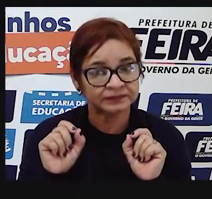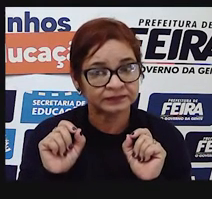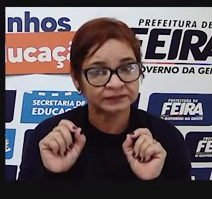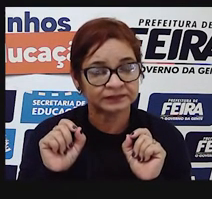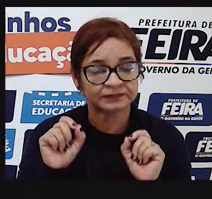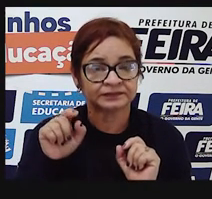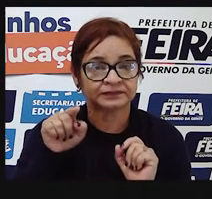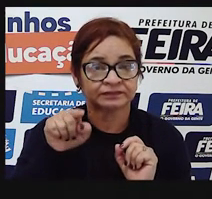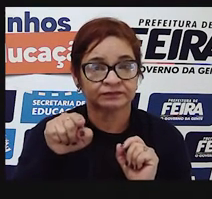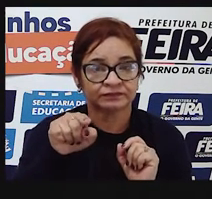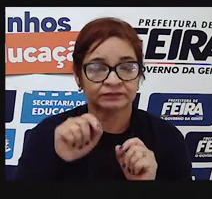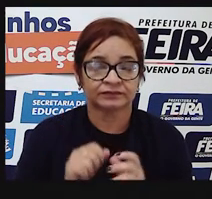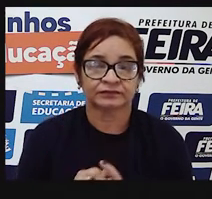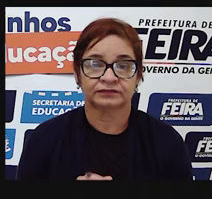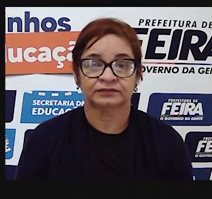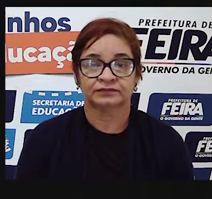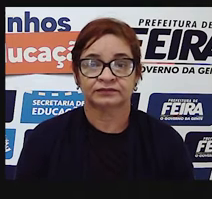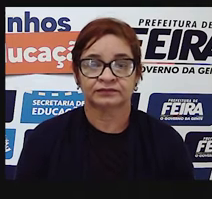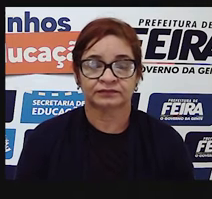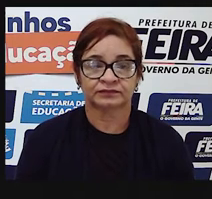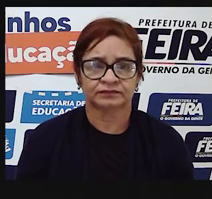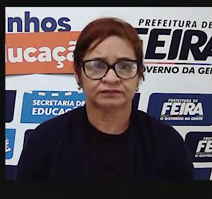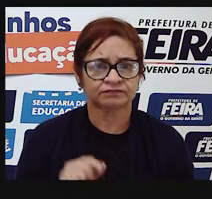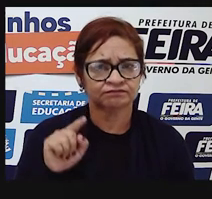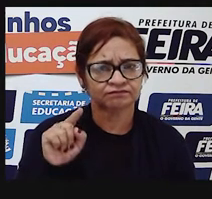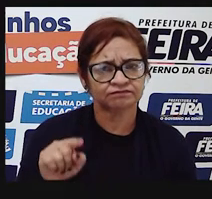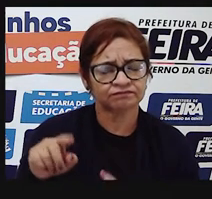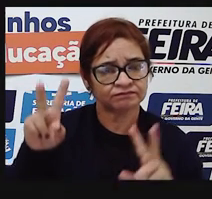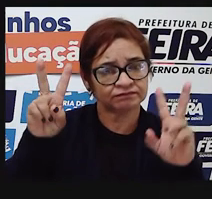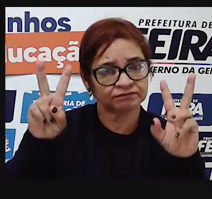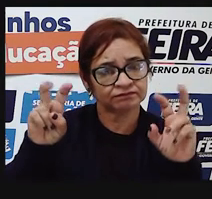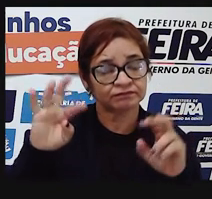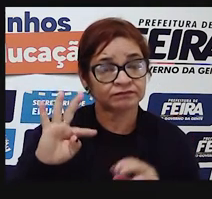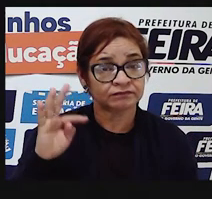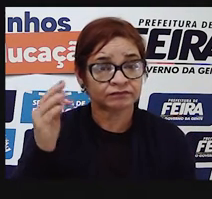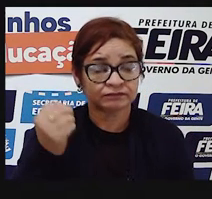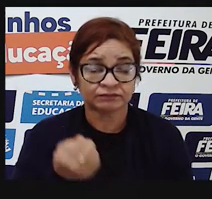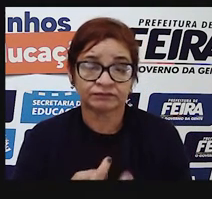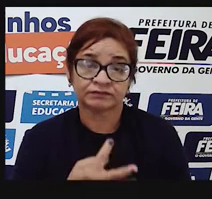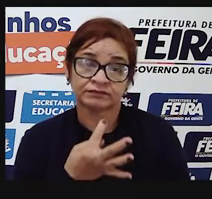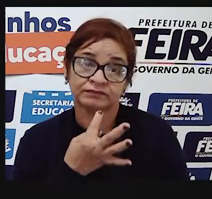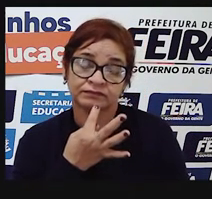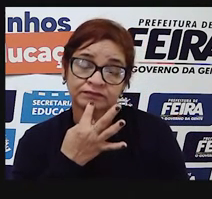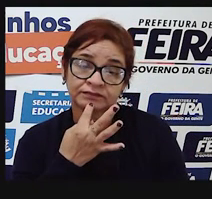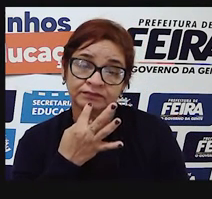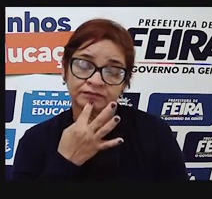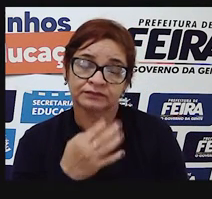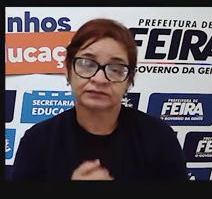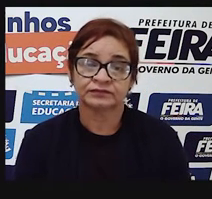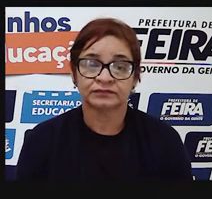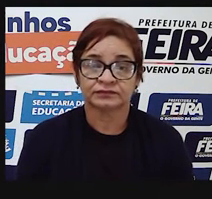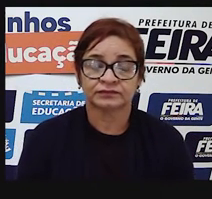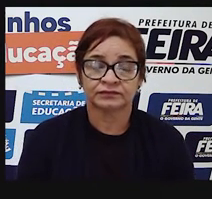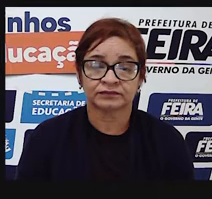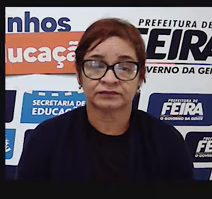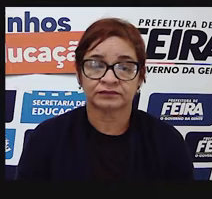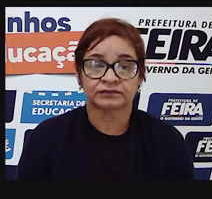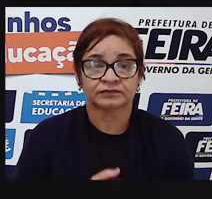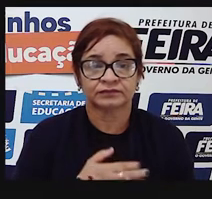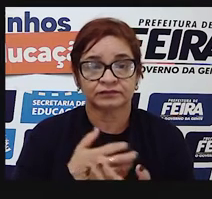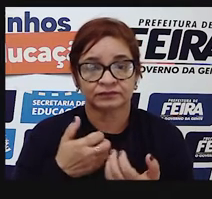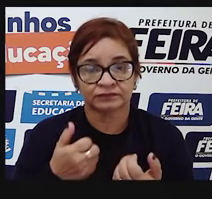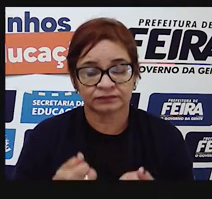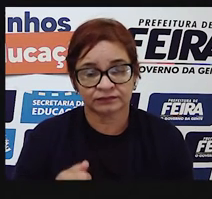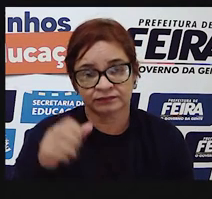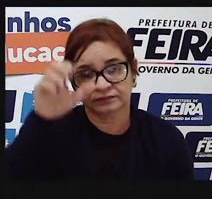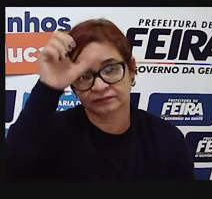pontuação. Pontuação é um assunto que todos nós conhecemos a partir do momento que aprendemos a ler e